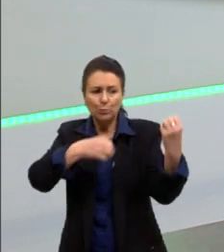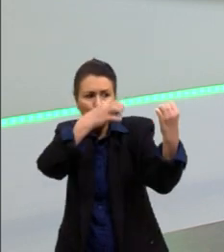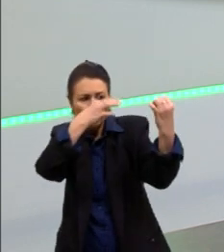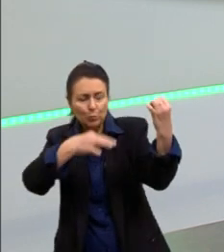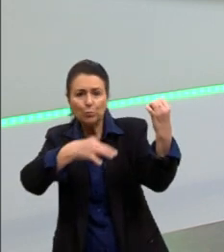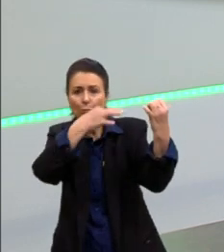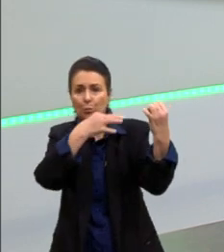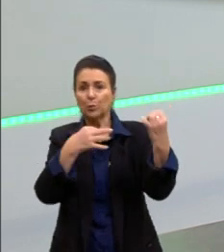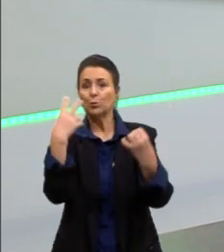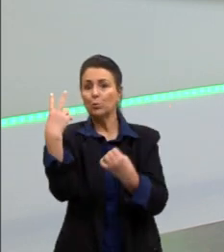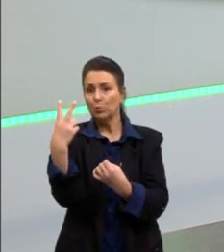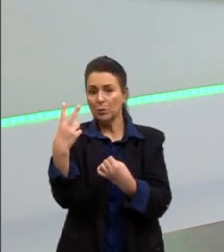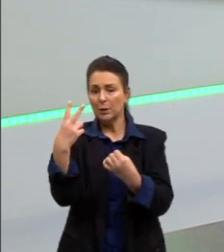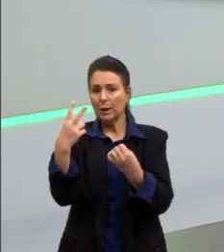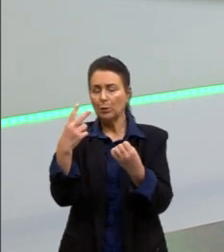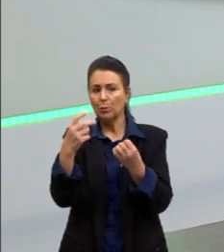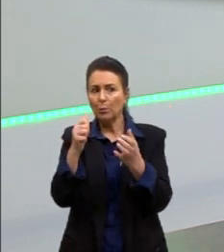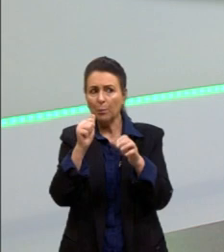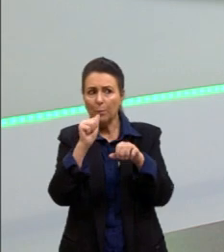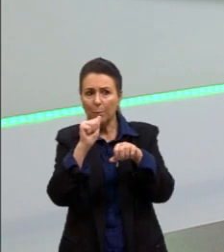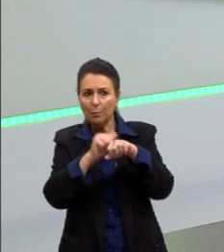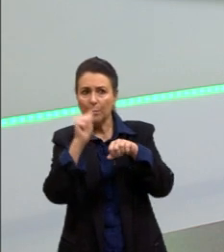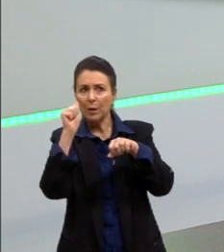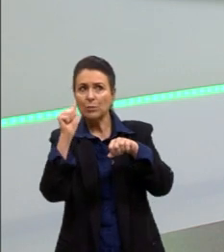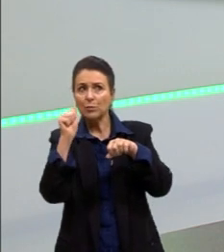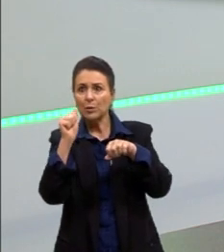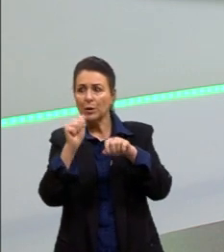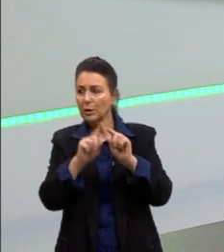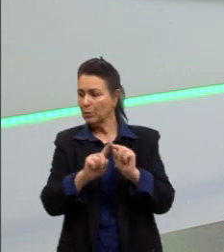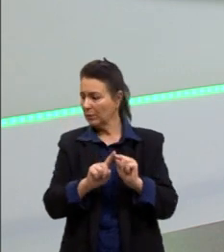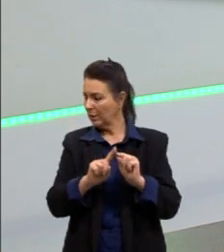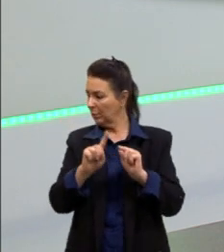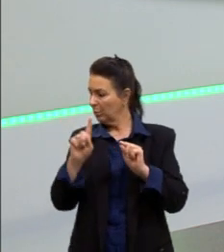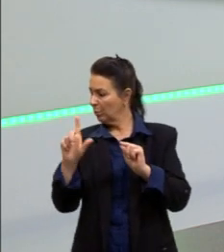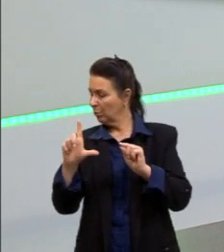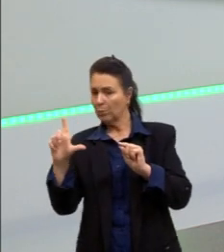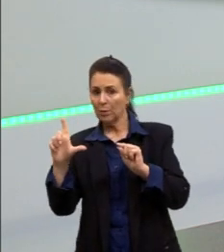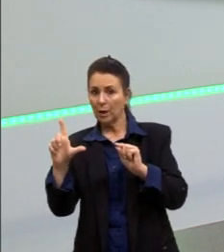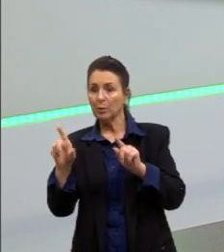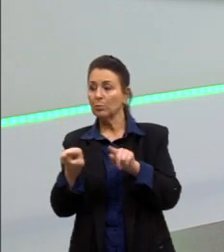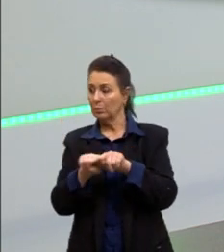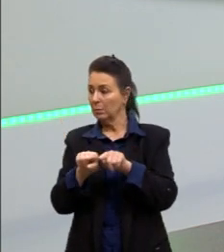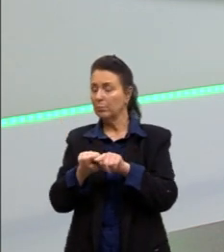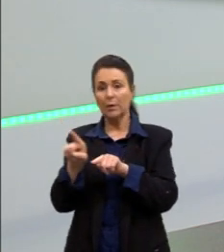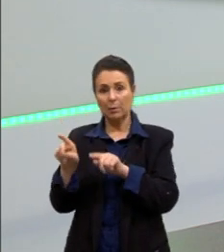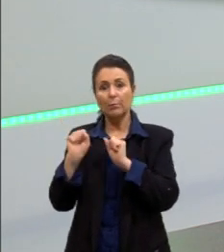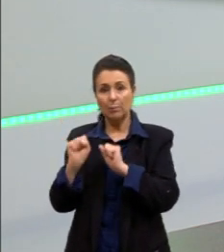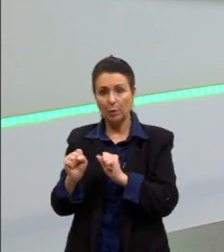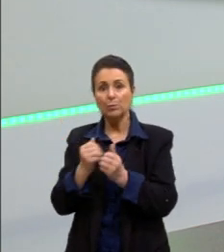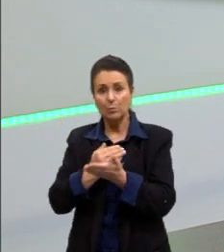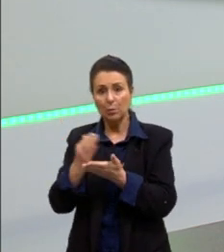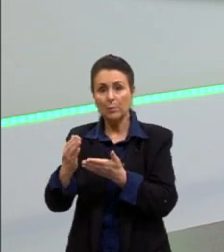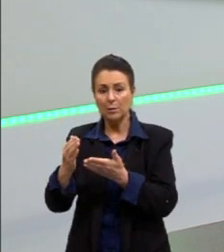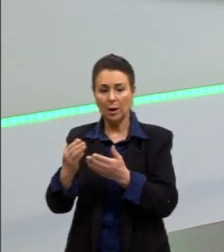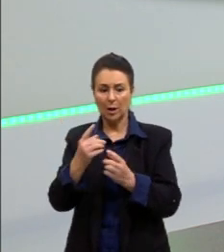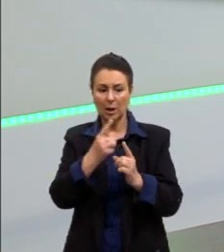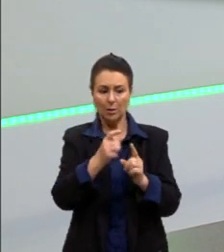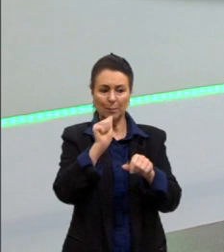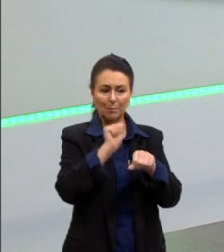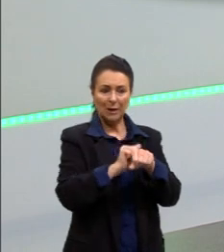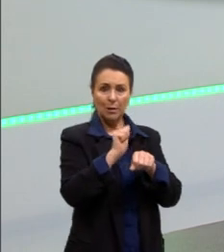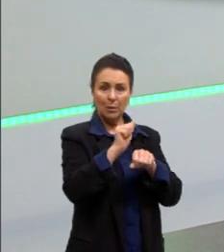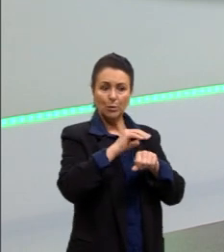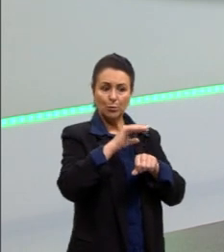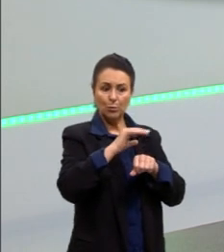a gente bate um deles e o outro que está do ladinho pode entrar em ressonância junto com ele. Então, ele começa a vibrar somente